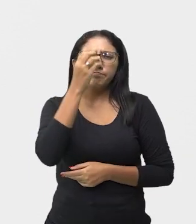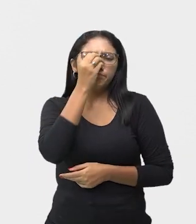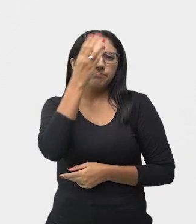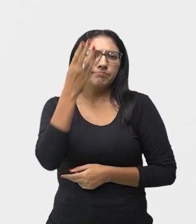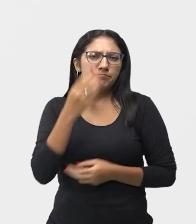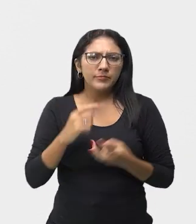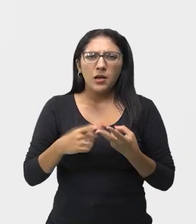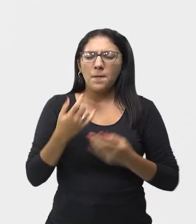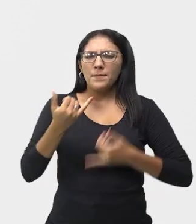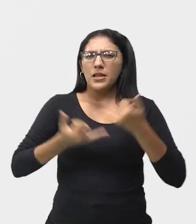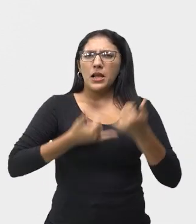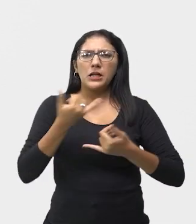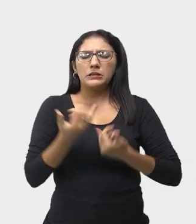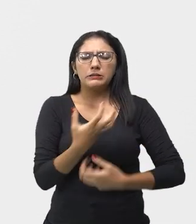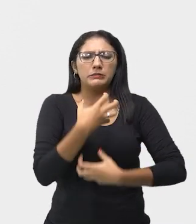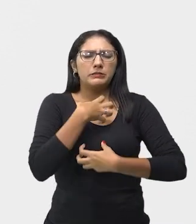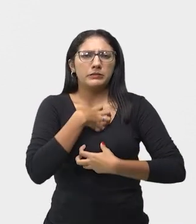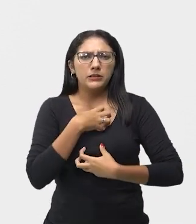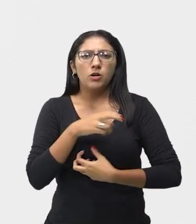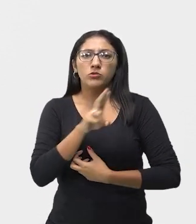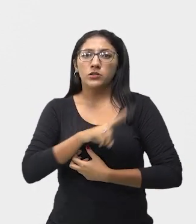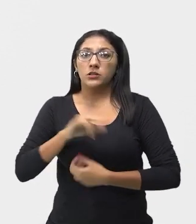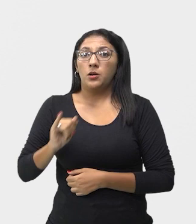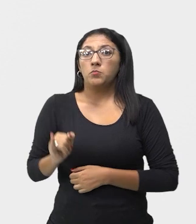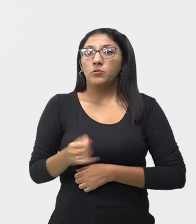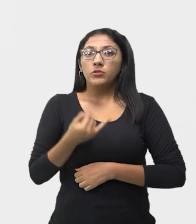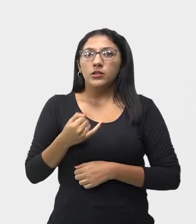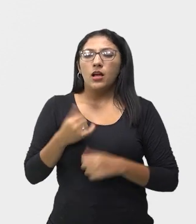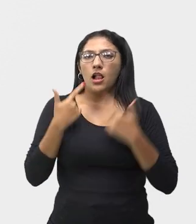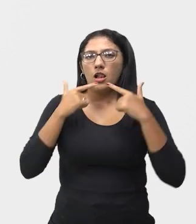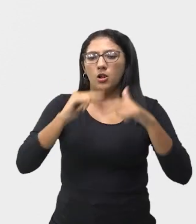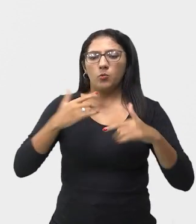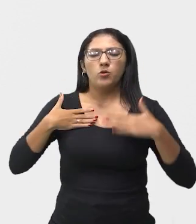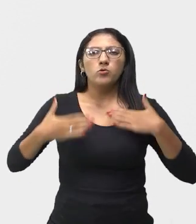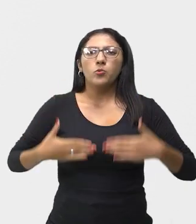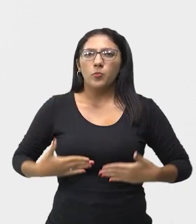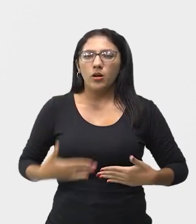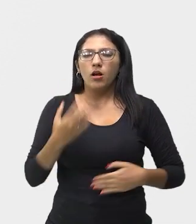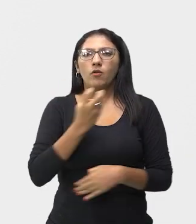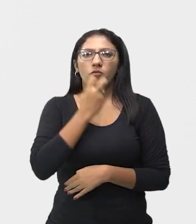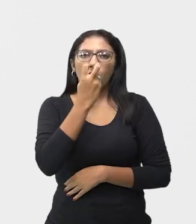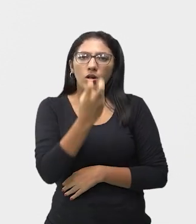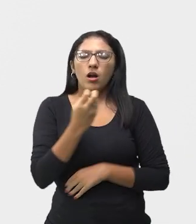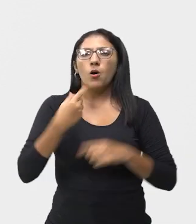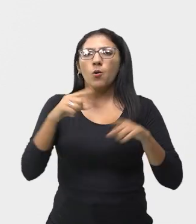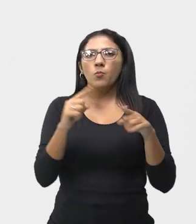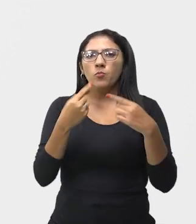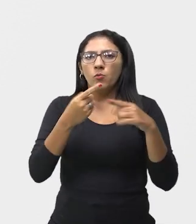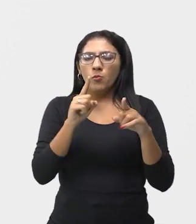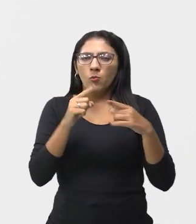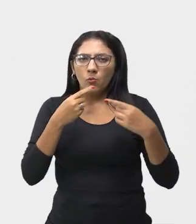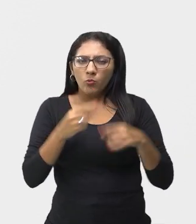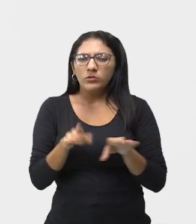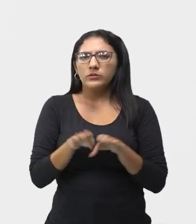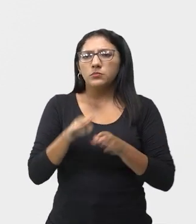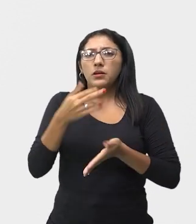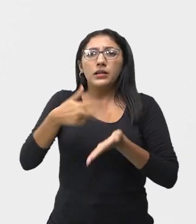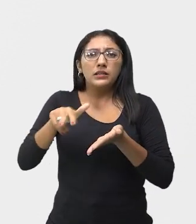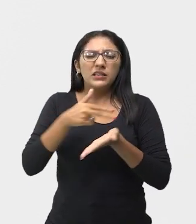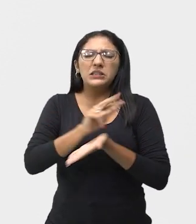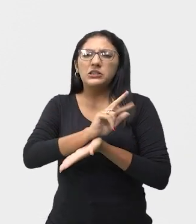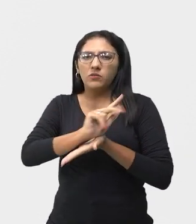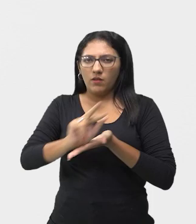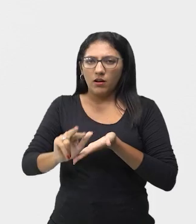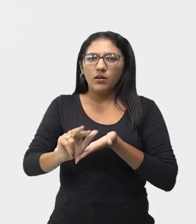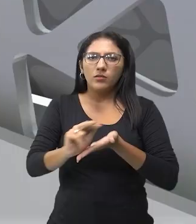jogos dramáticos na exploração da linguagem corporal, vocal, musical, coreográfica